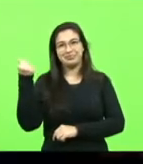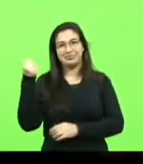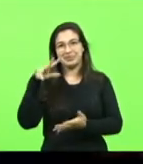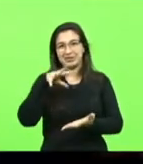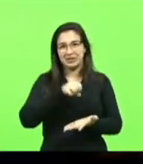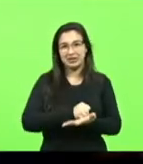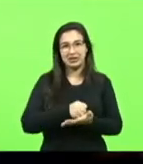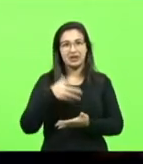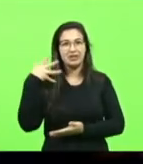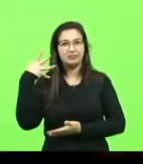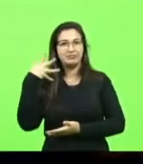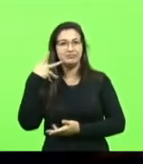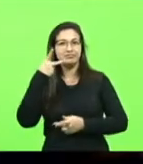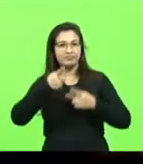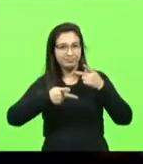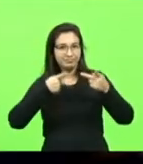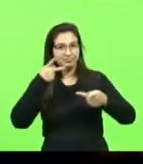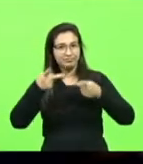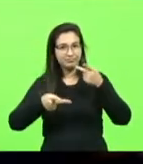Fala, Ada.